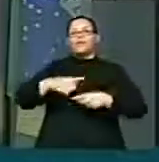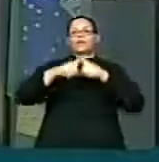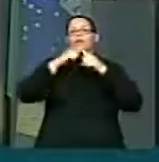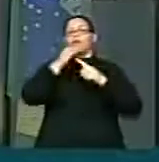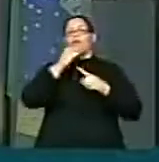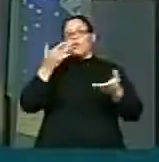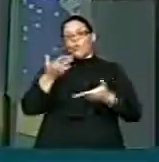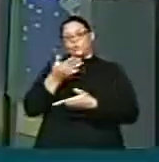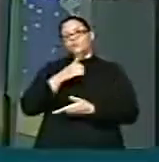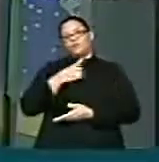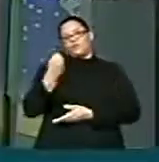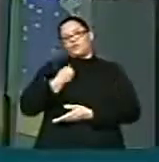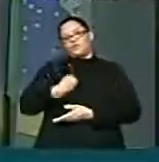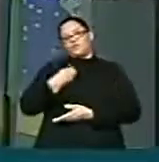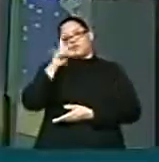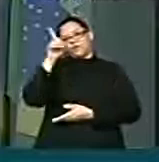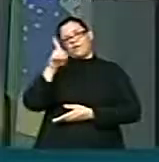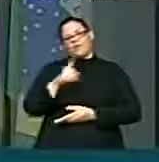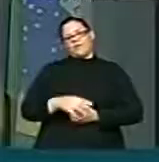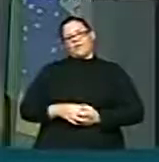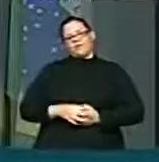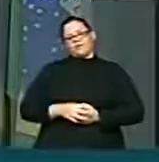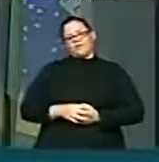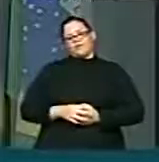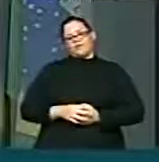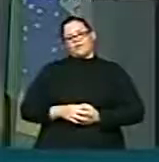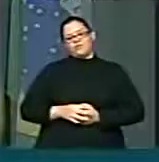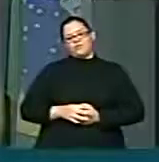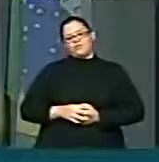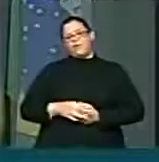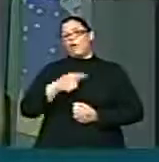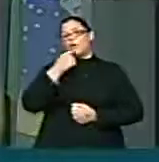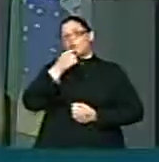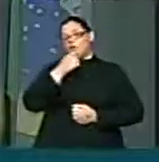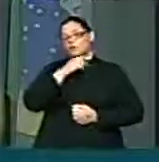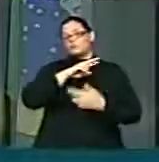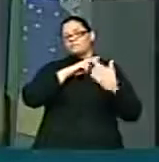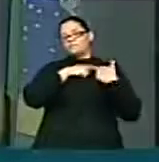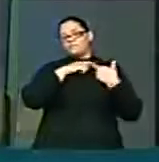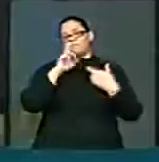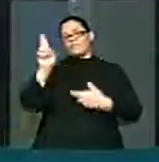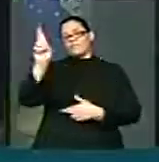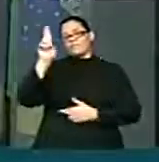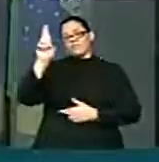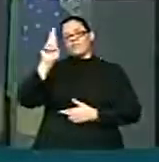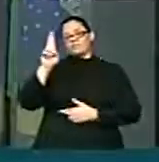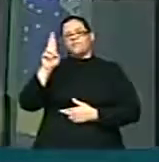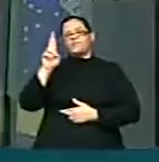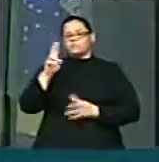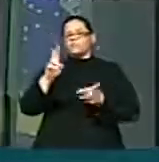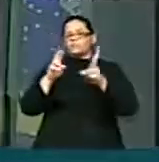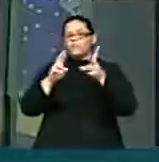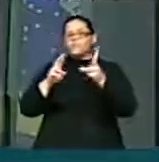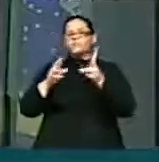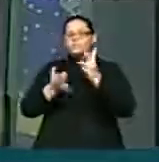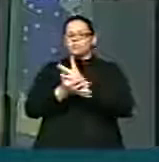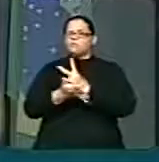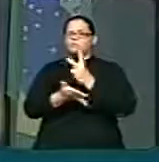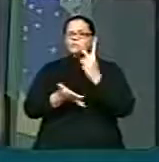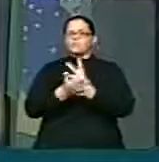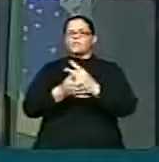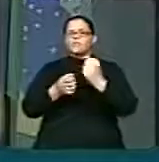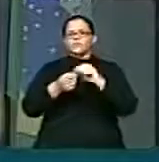relator, caminhando exatamente dentro do estrito dever dele de reproduzir um